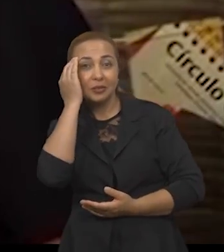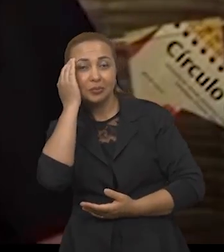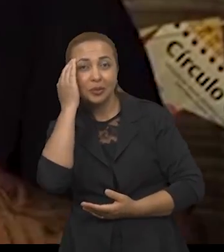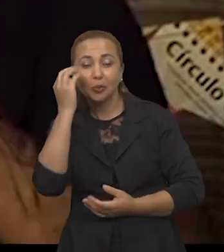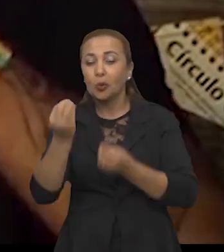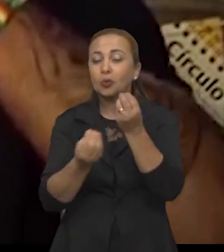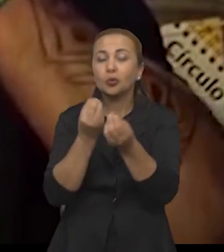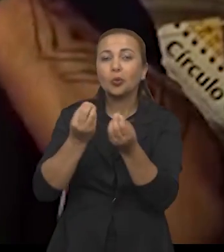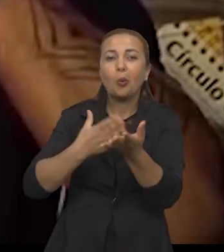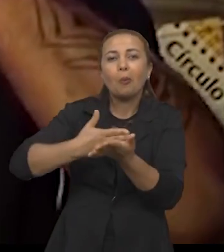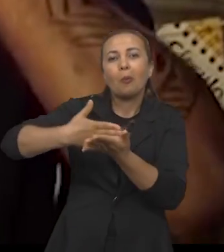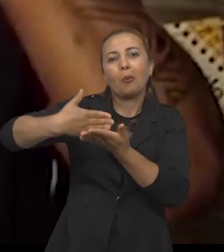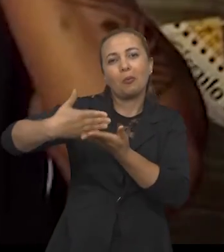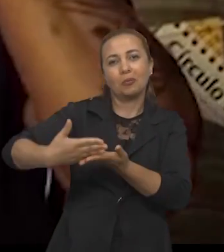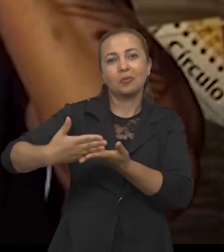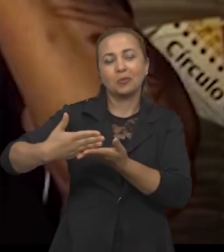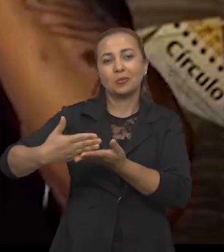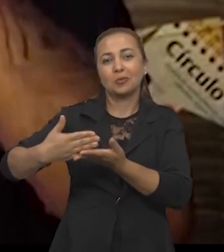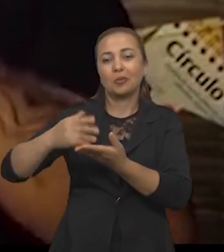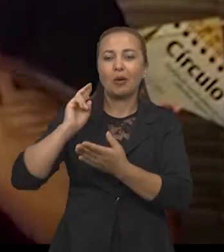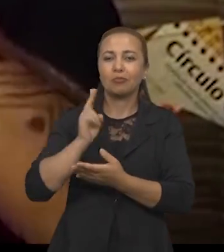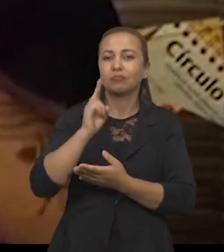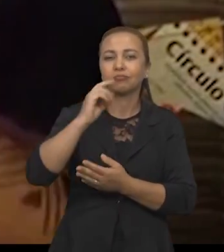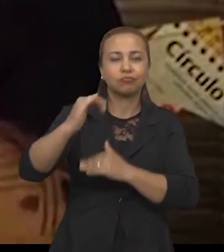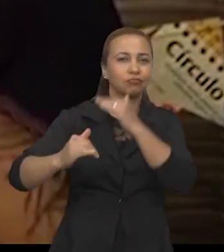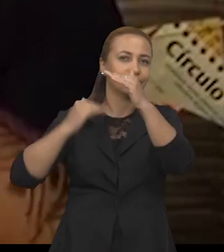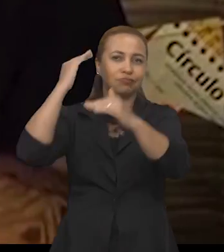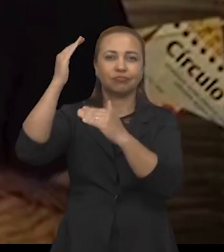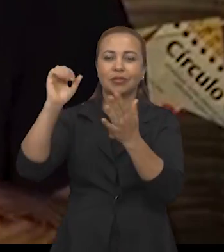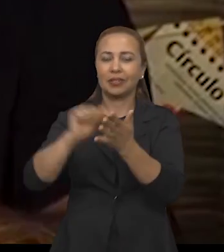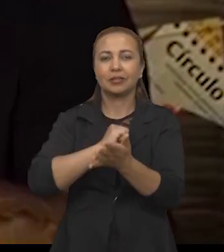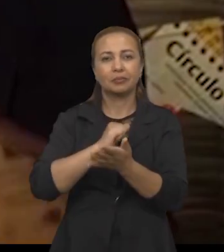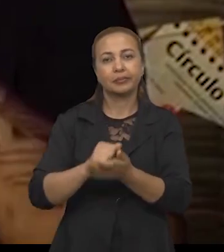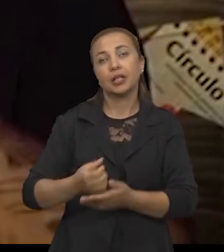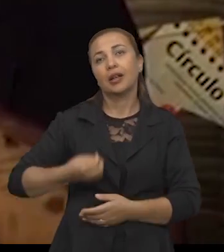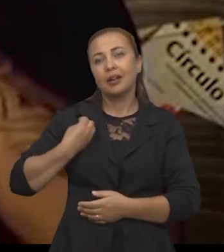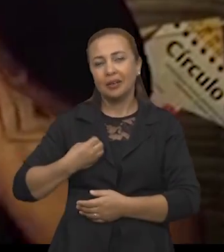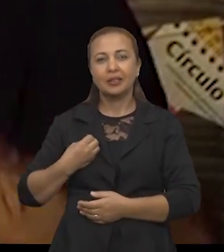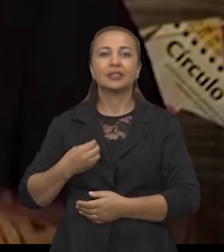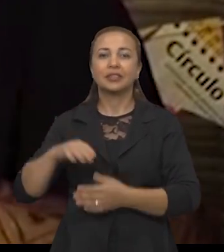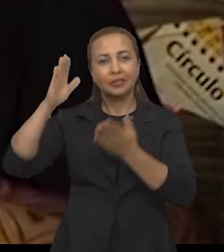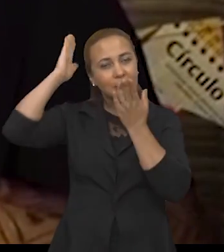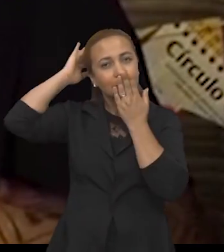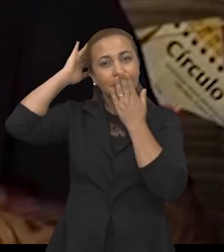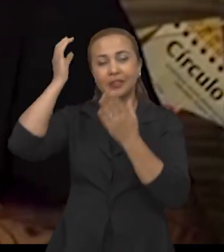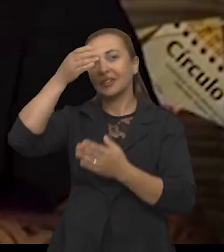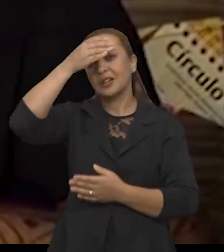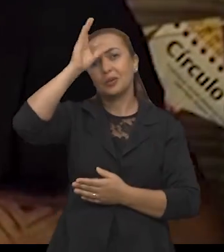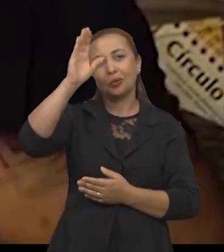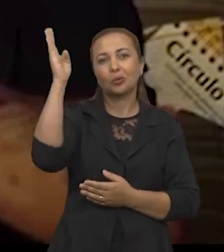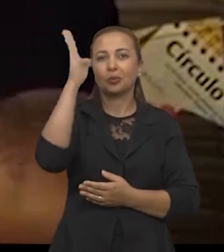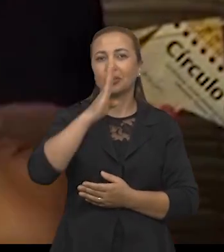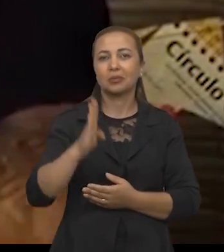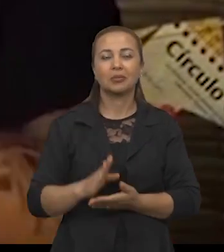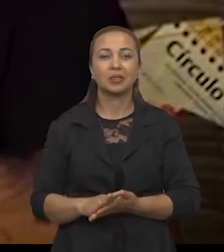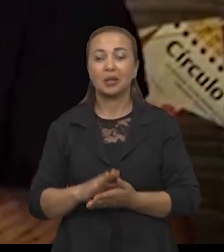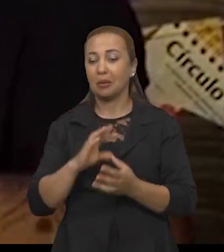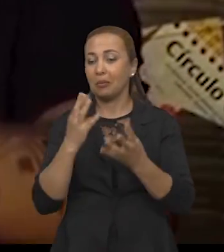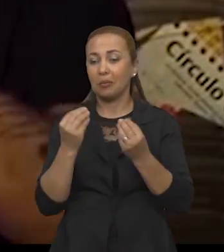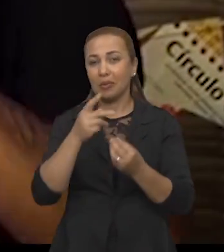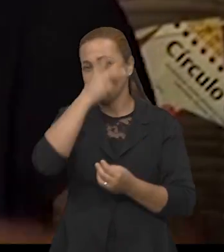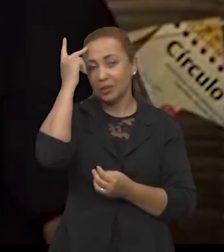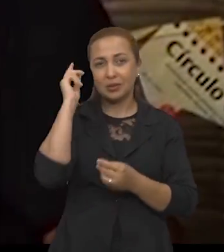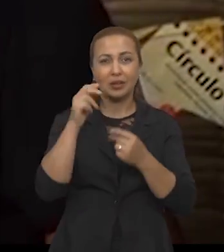esse resgate, né? É um contínuo processo de apagar a presença indígena na cultura